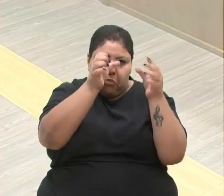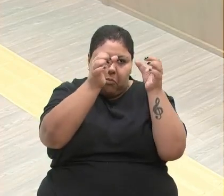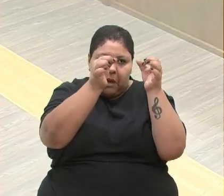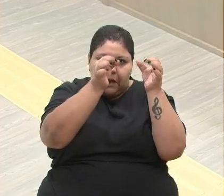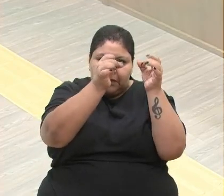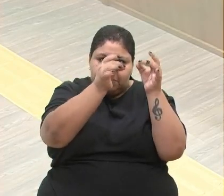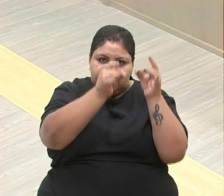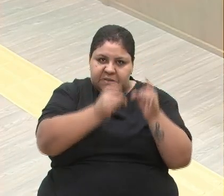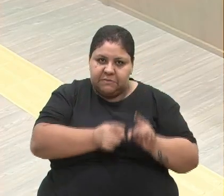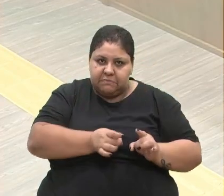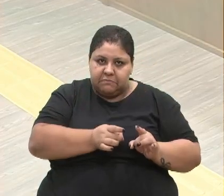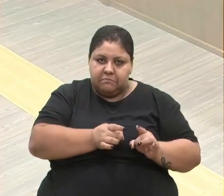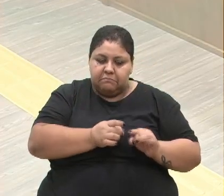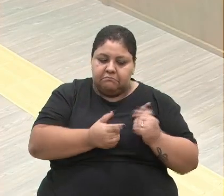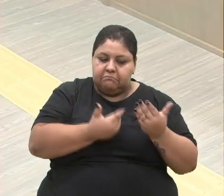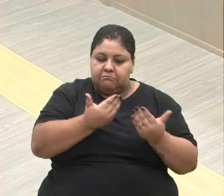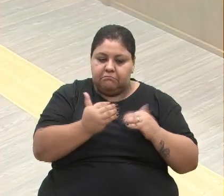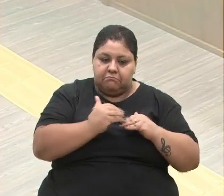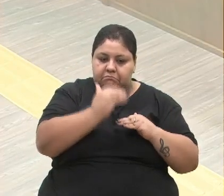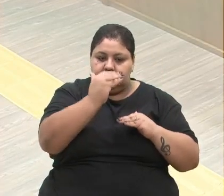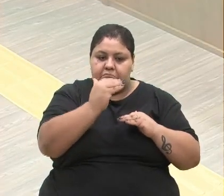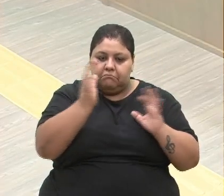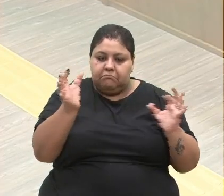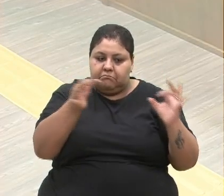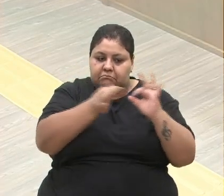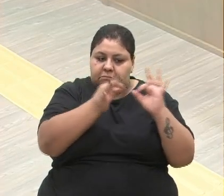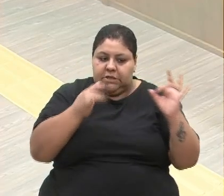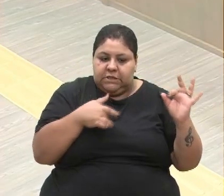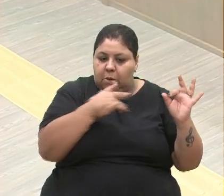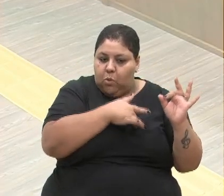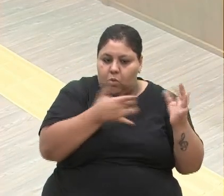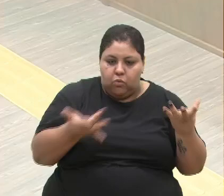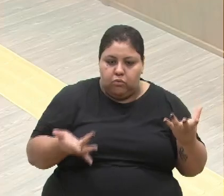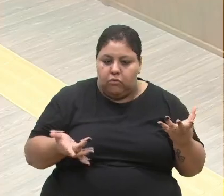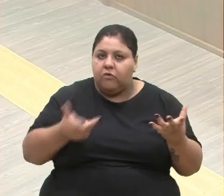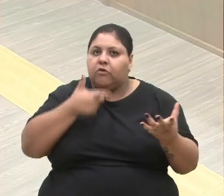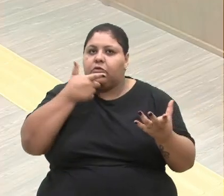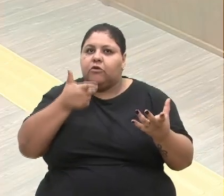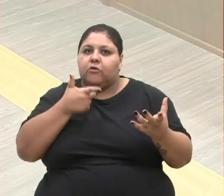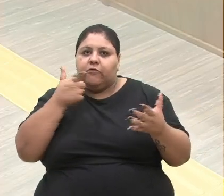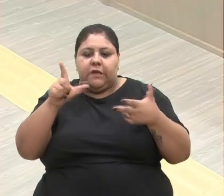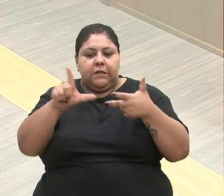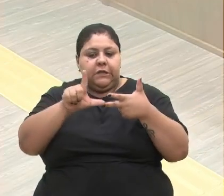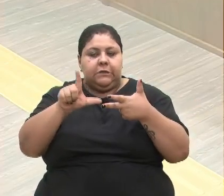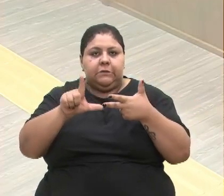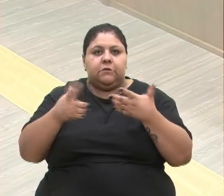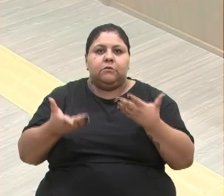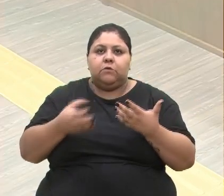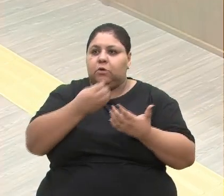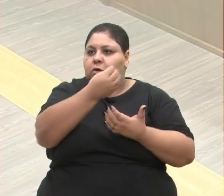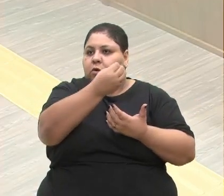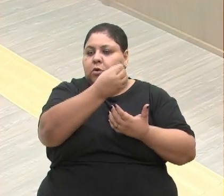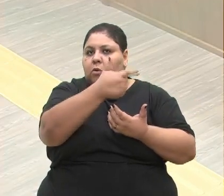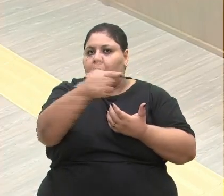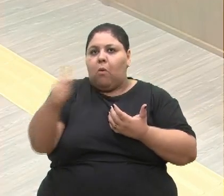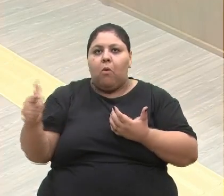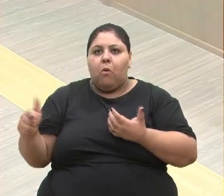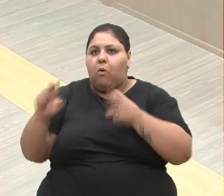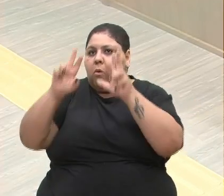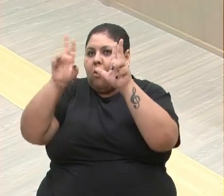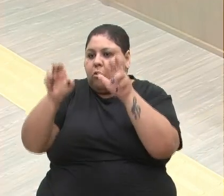àqueles mais atrelados à saúde. Estou falando aqui do Legislativo, outros as causas